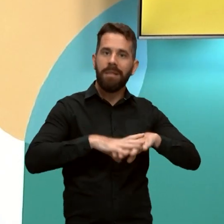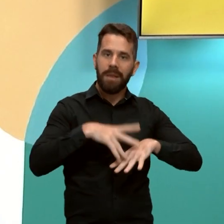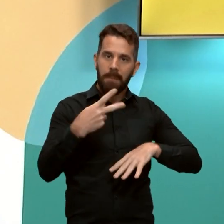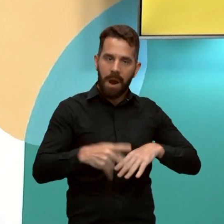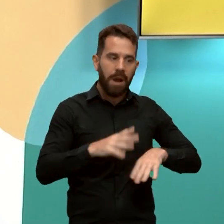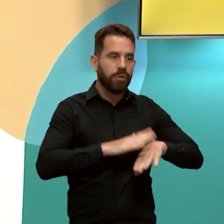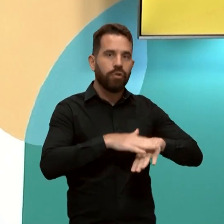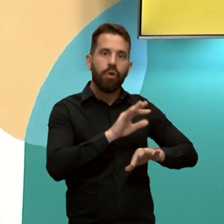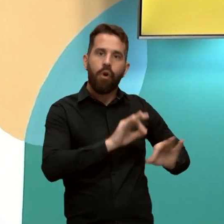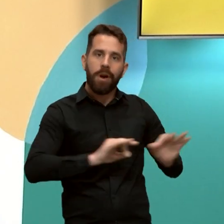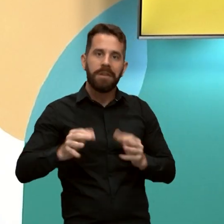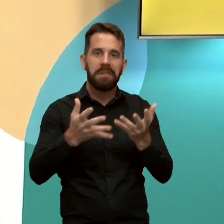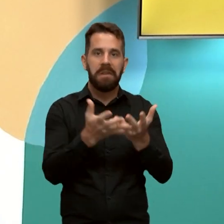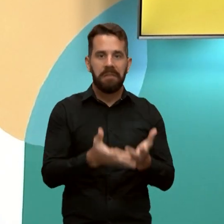evento. Muito bacana, né?